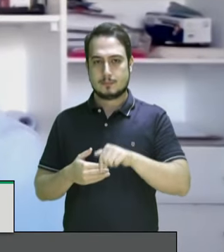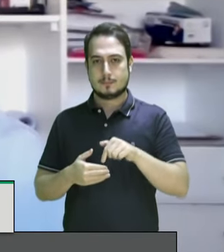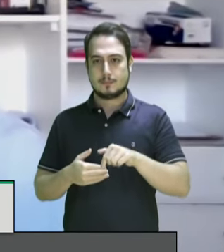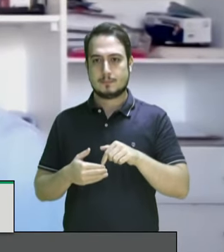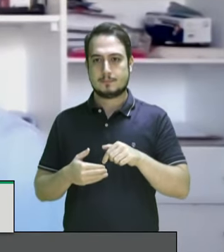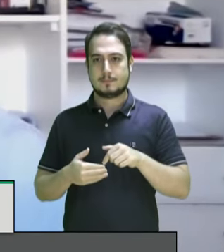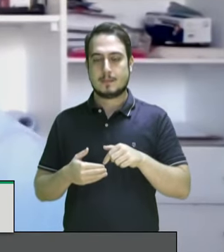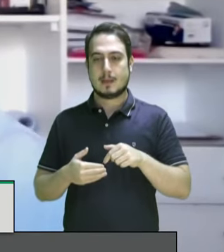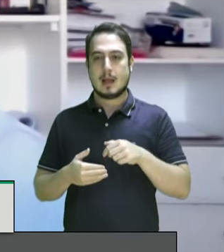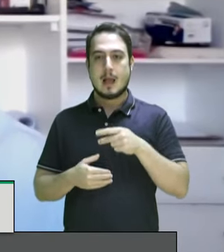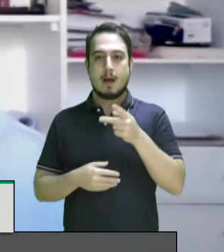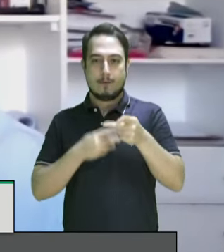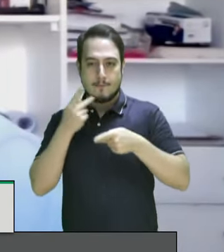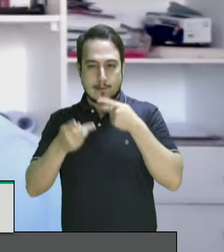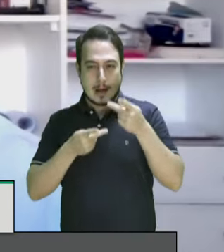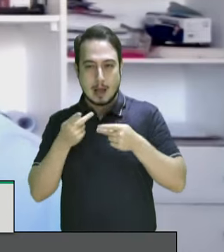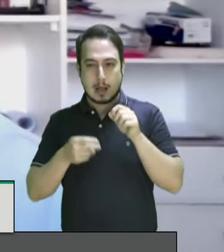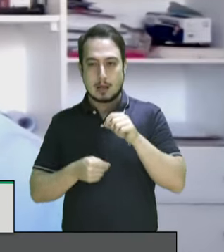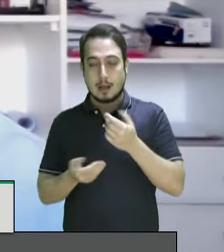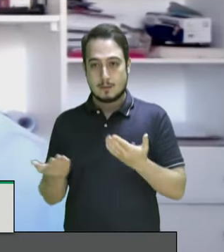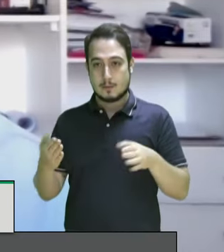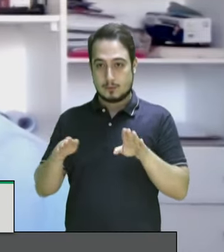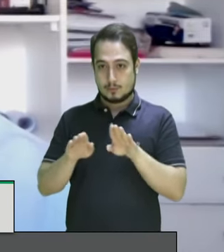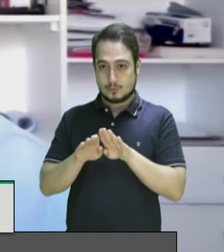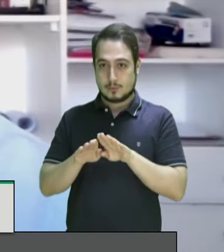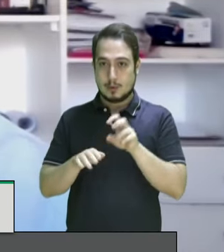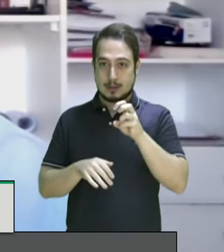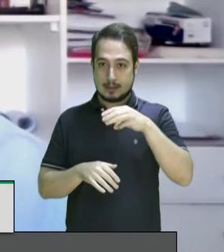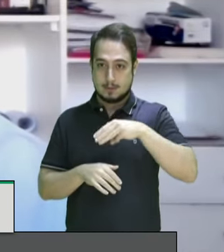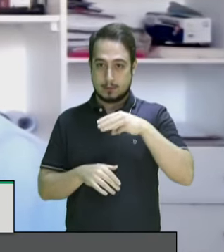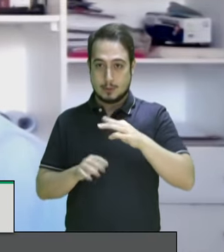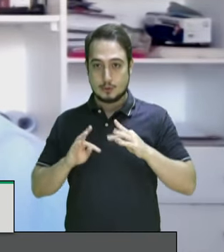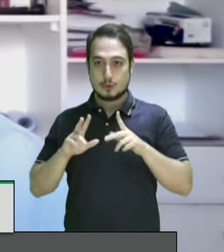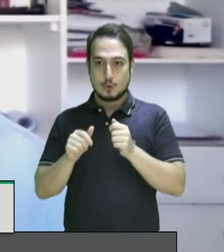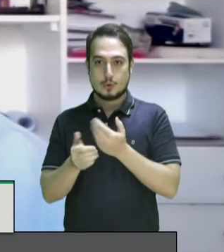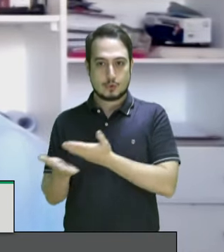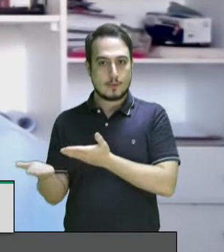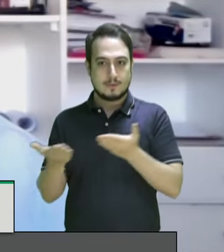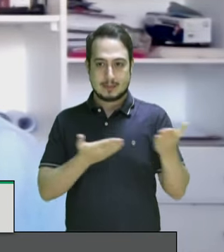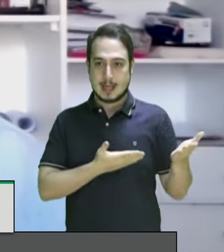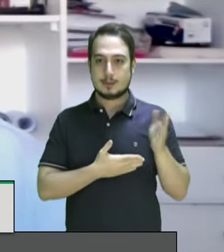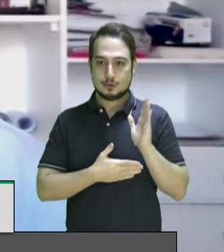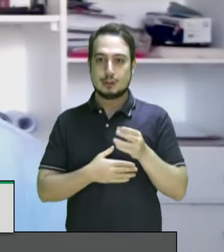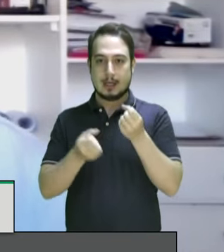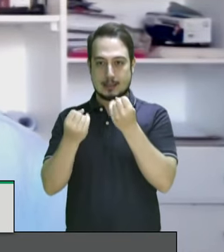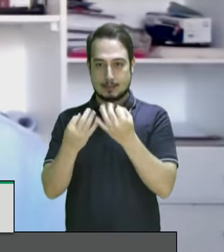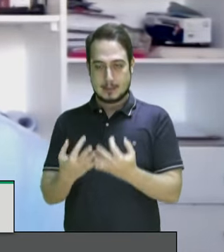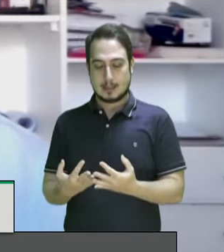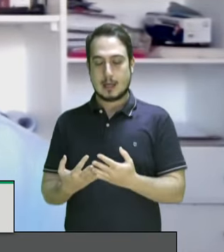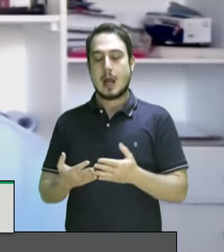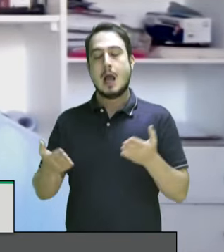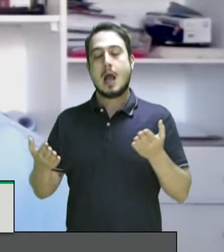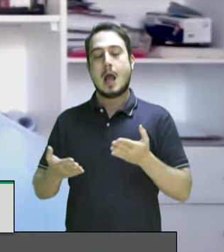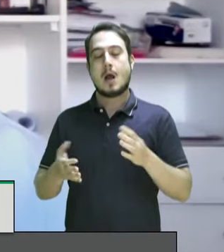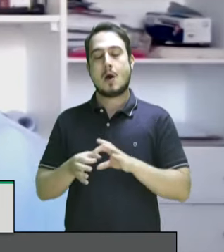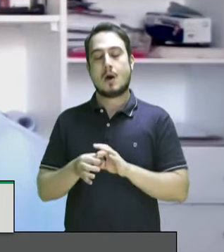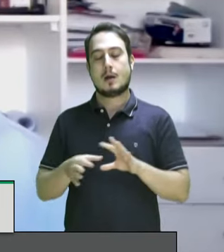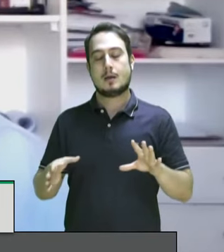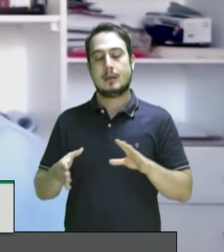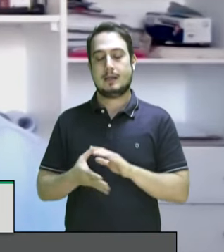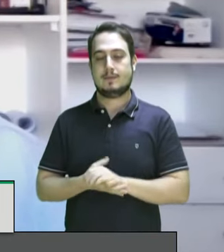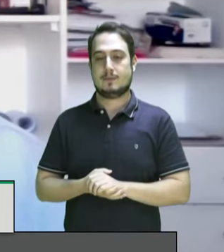manifestações encerramos a exposição de todos os convidados e convidadas vou passar a palavra